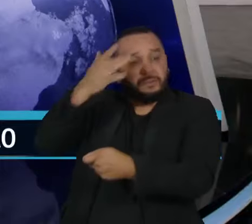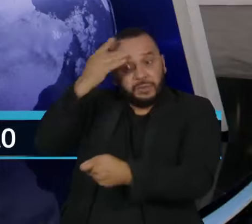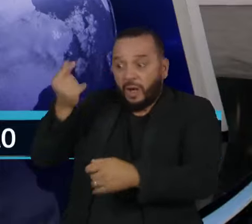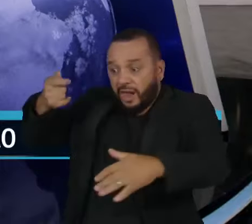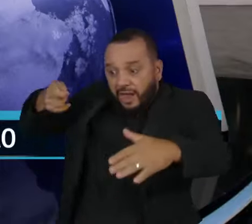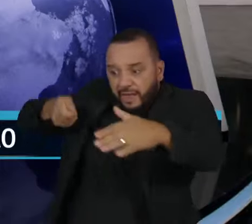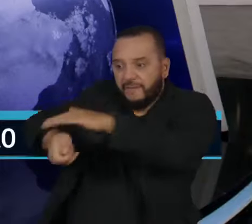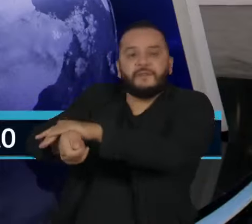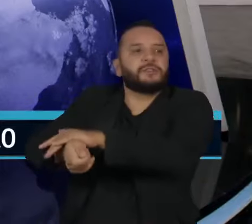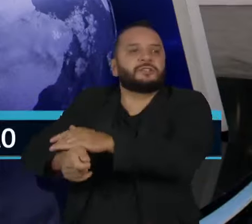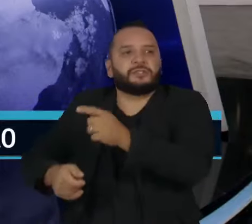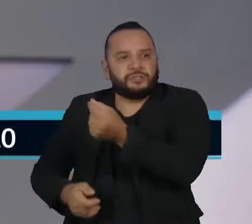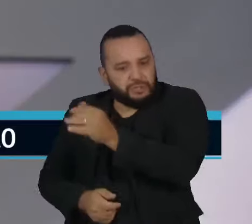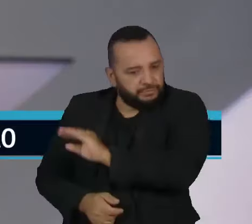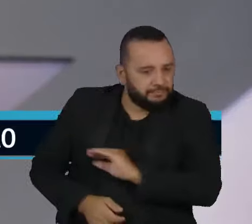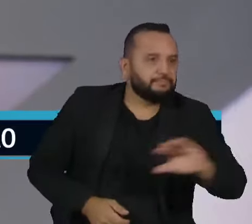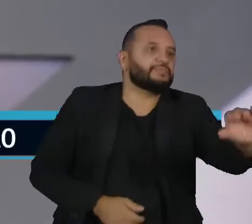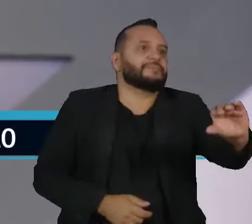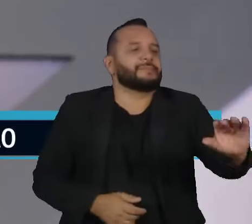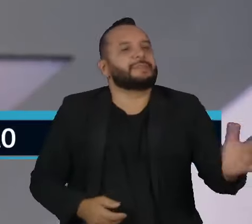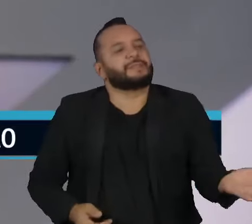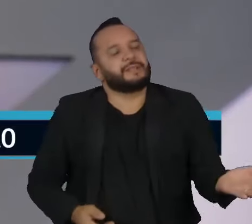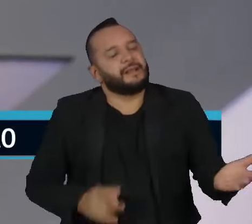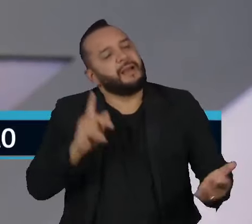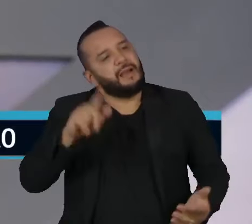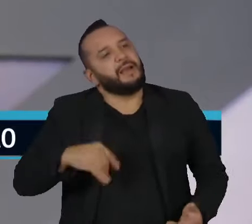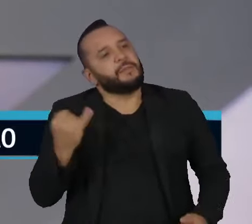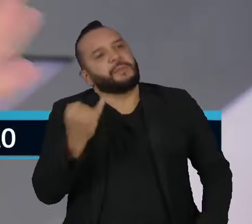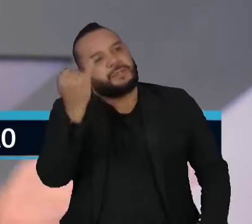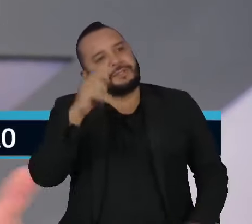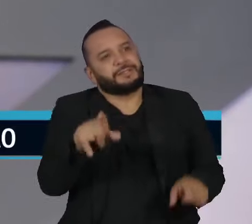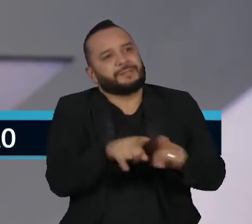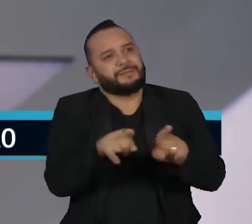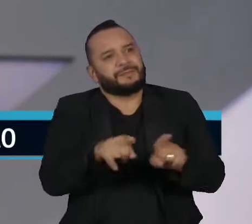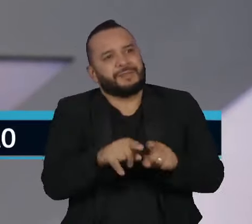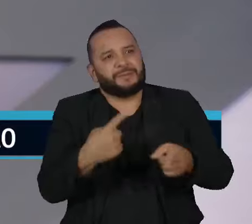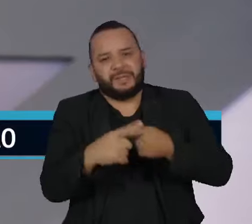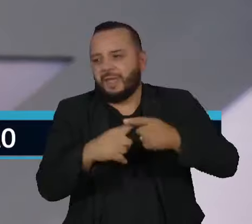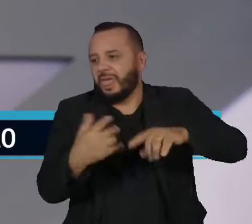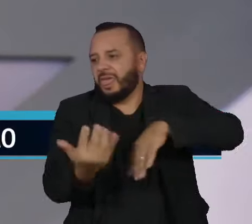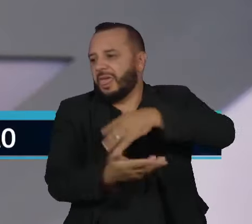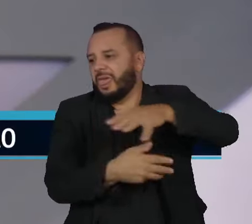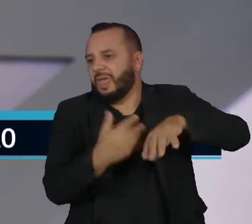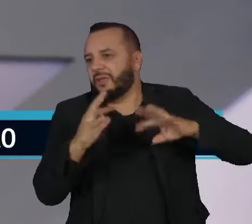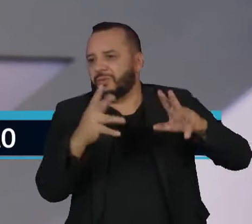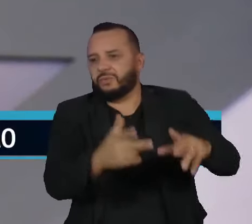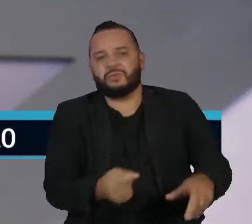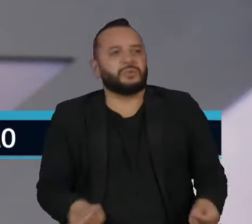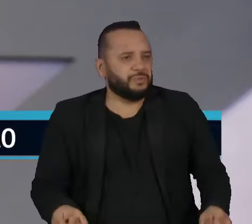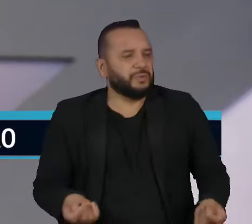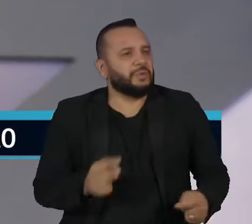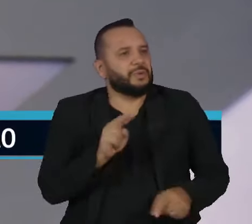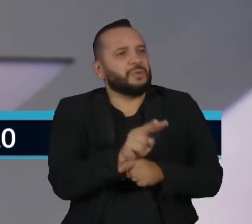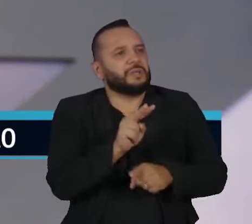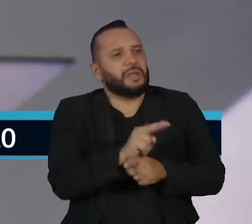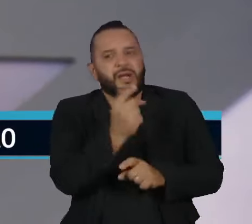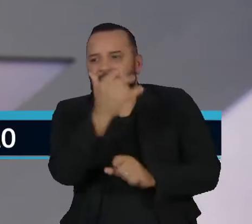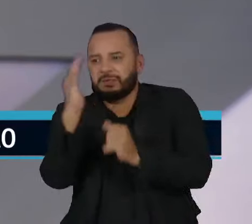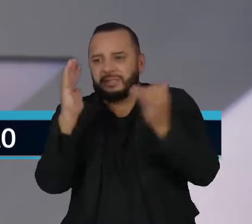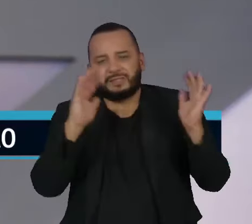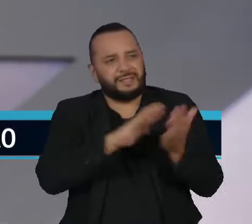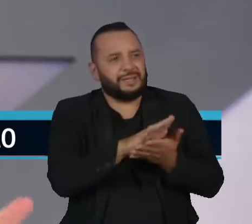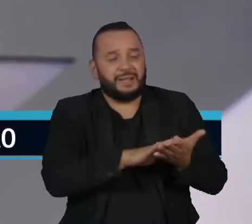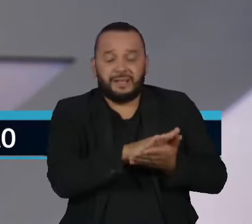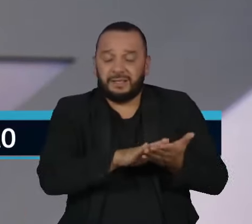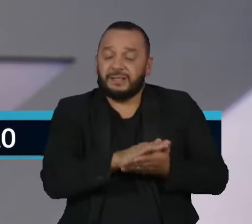tanto a despesa, mas também a receita de maneira específica, para que não vá misturar tudo e a gente começar a falar que não vai tratar da questão ambiental por um problema fiscal.